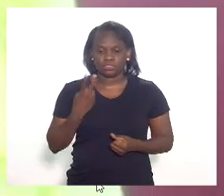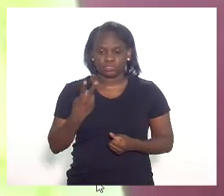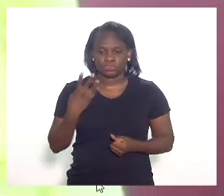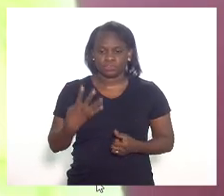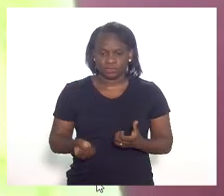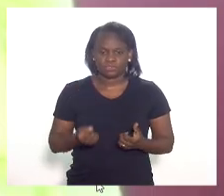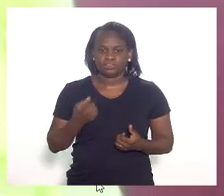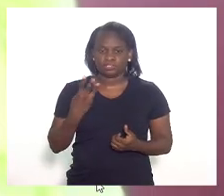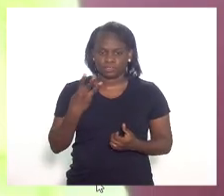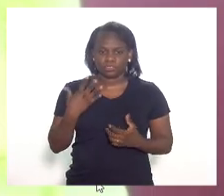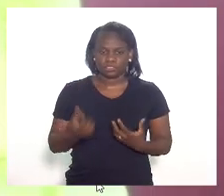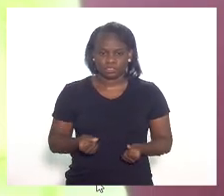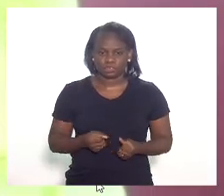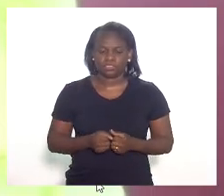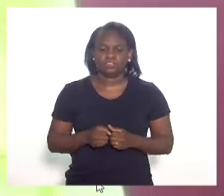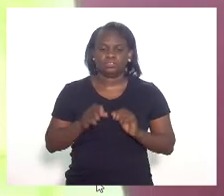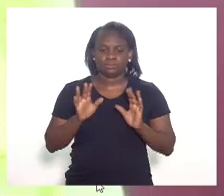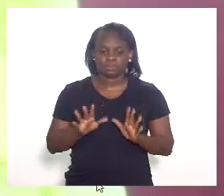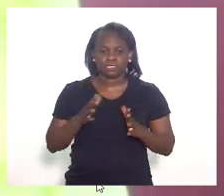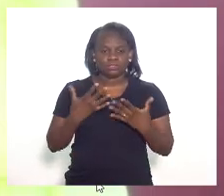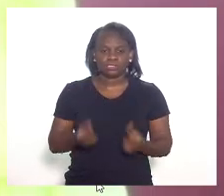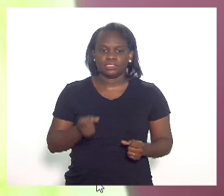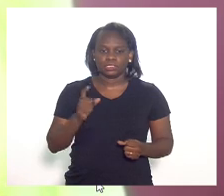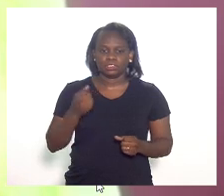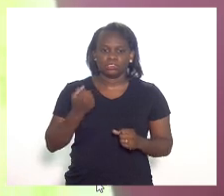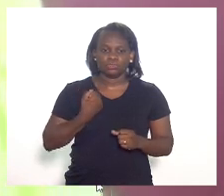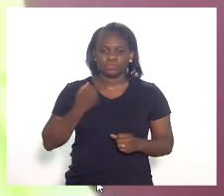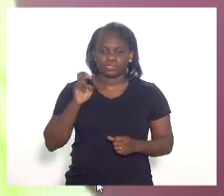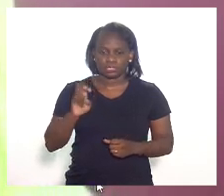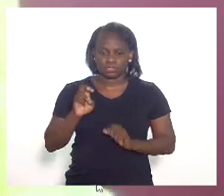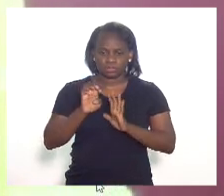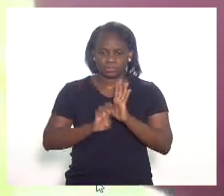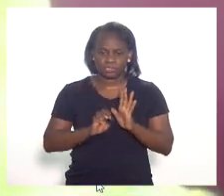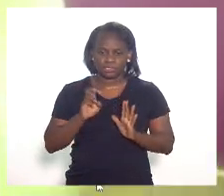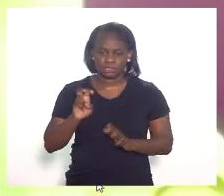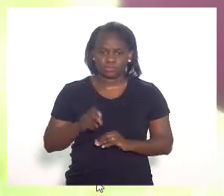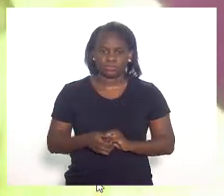favorável, 3, favorável. Só contrária à emenda número 5.